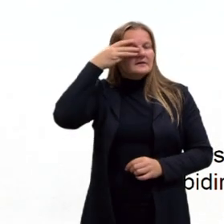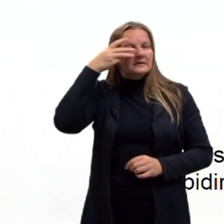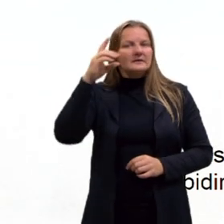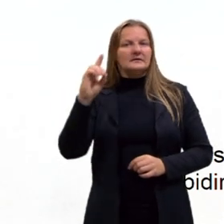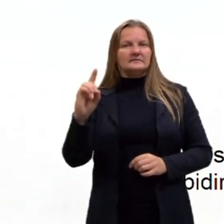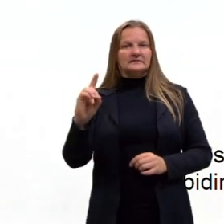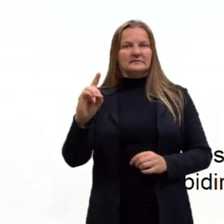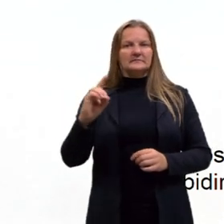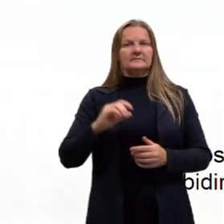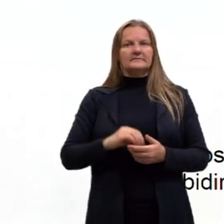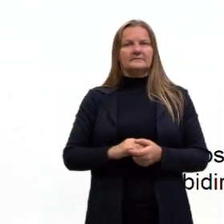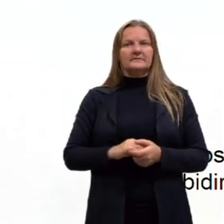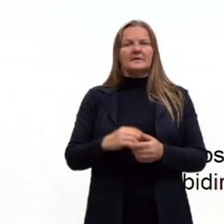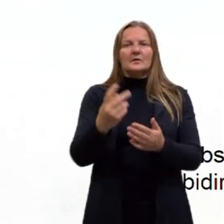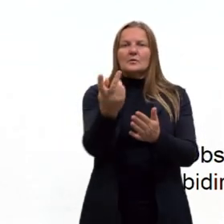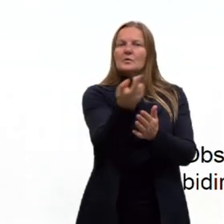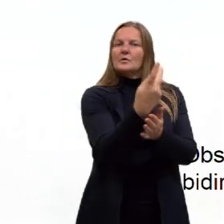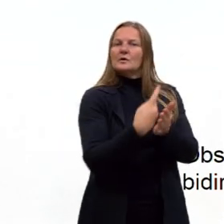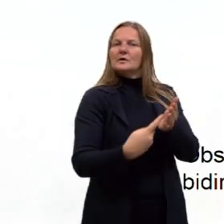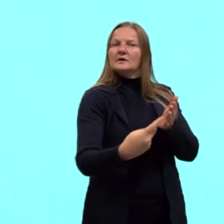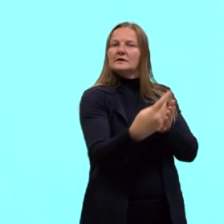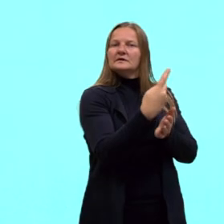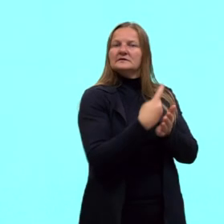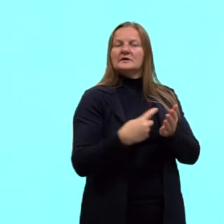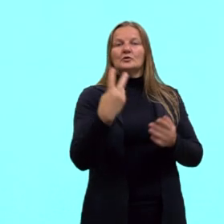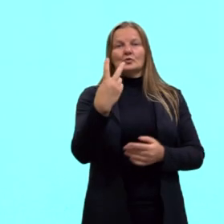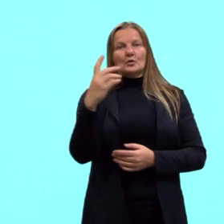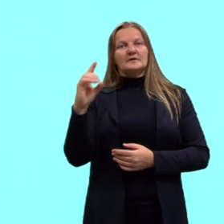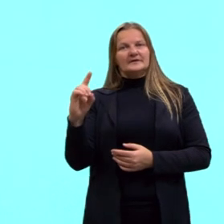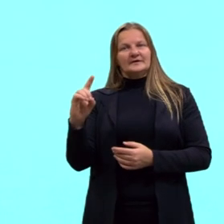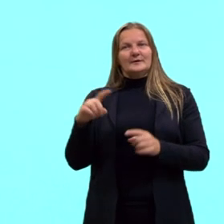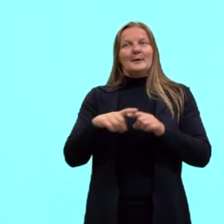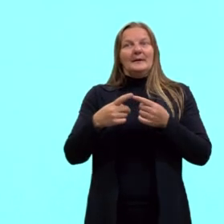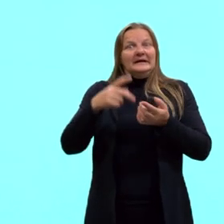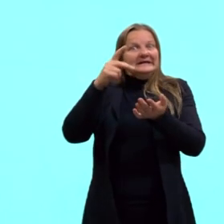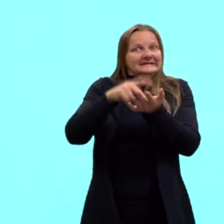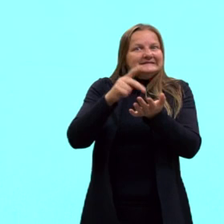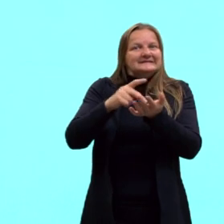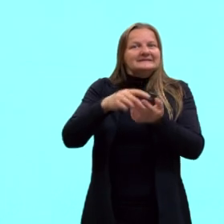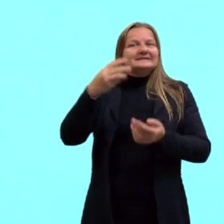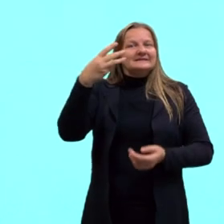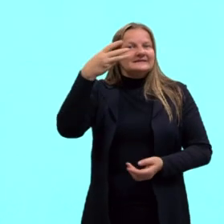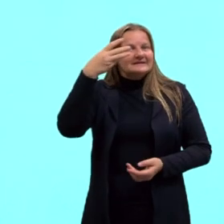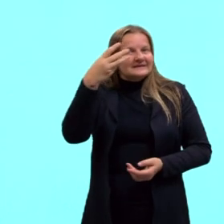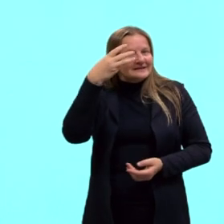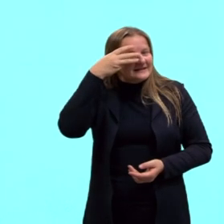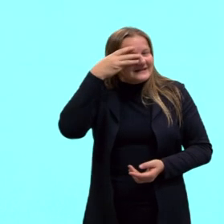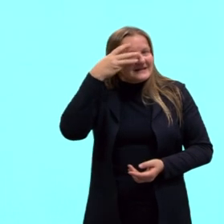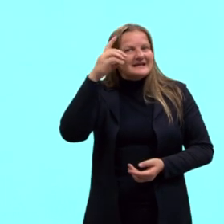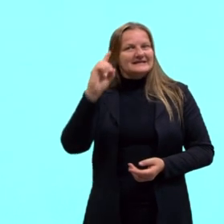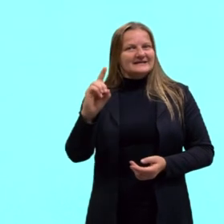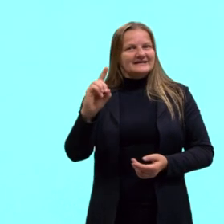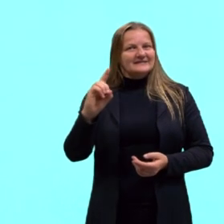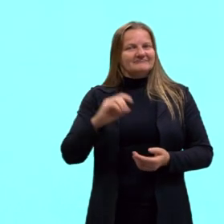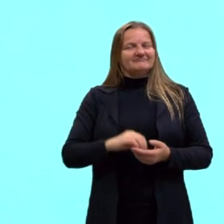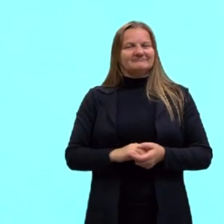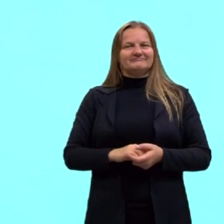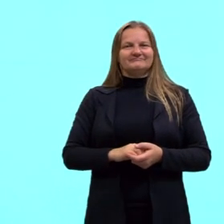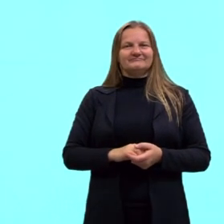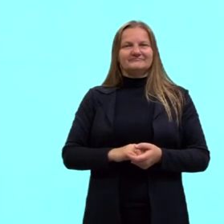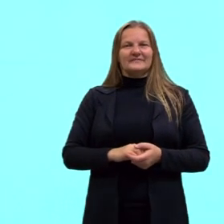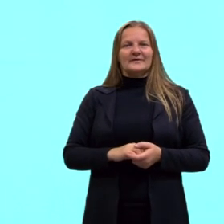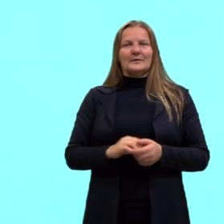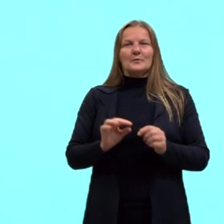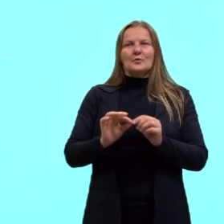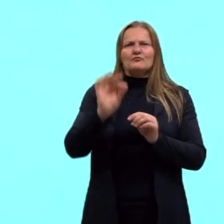Aqui a gente está fazendo o desenho em 2D, mas isso aqui, na verdade, é em três dimensões. É se a gente estivesse para